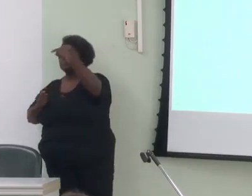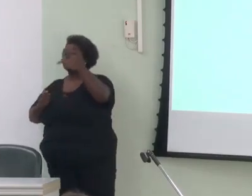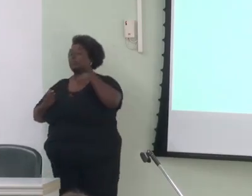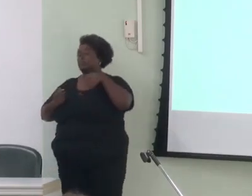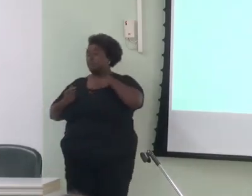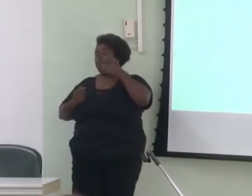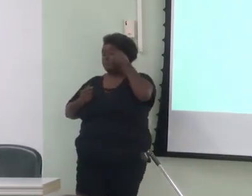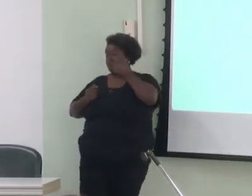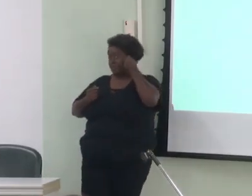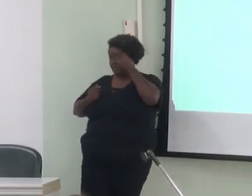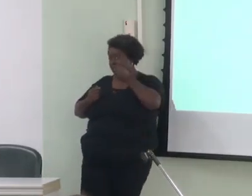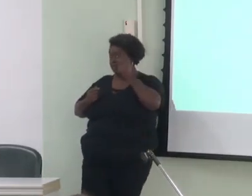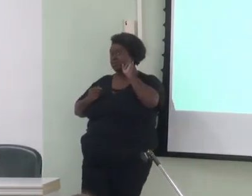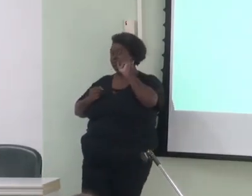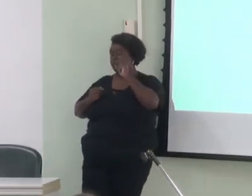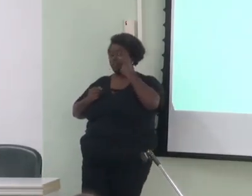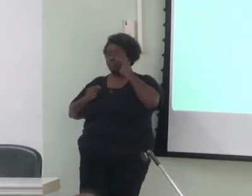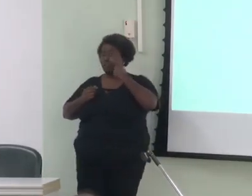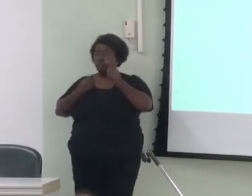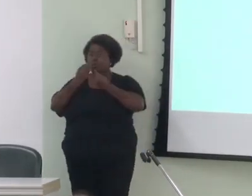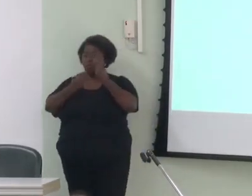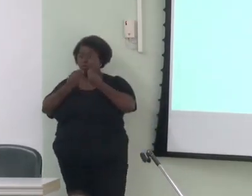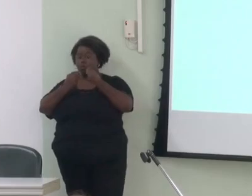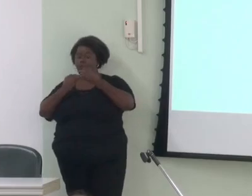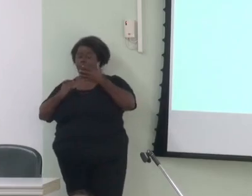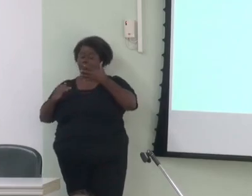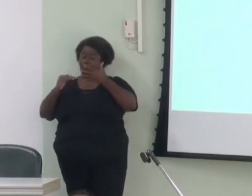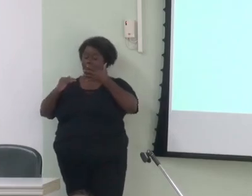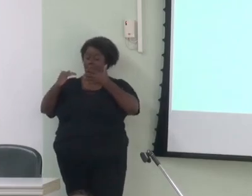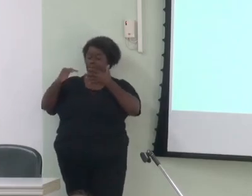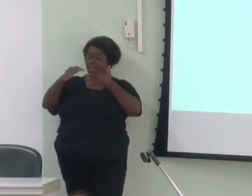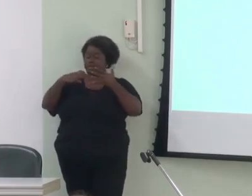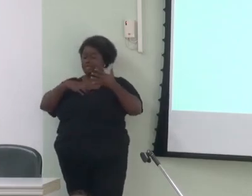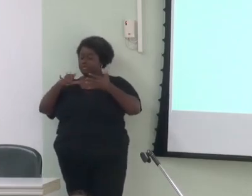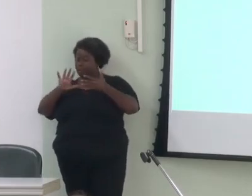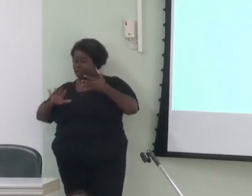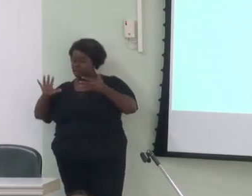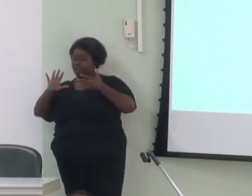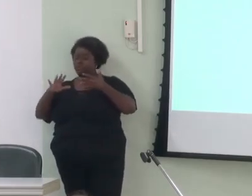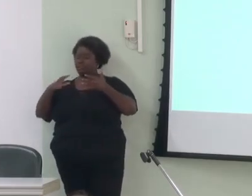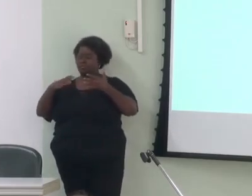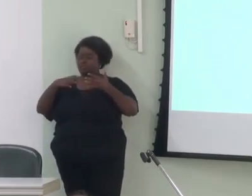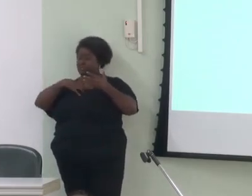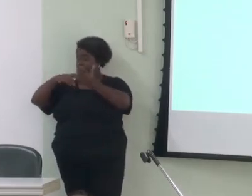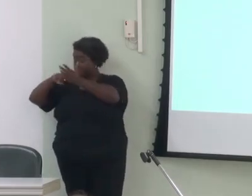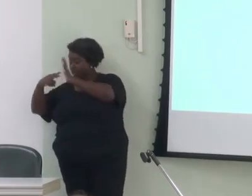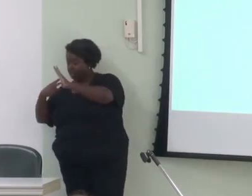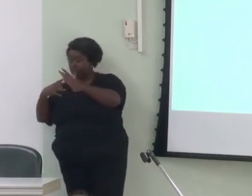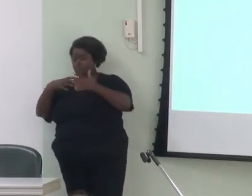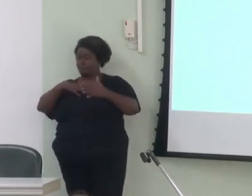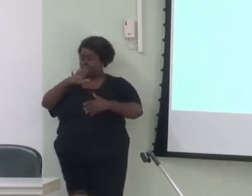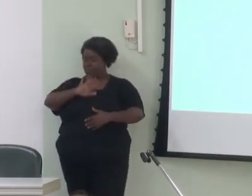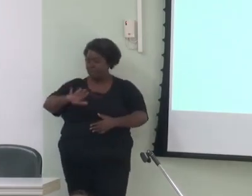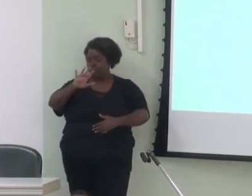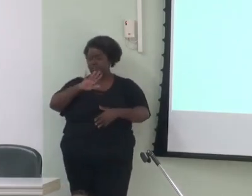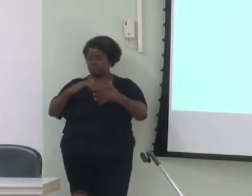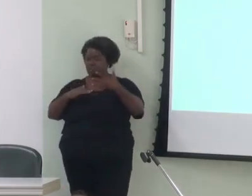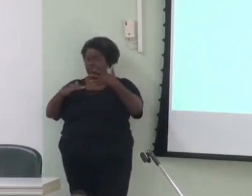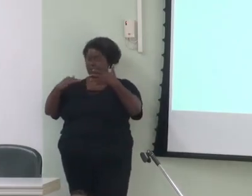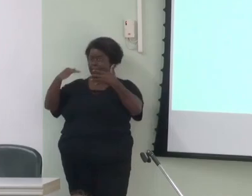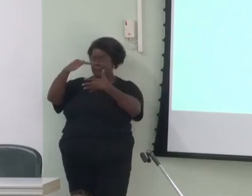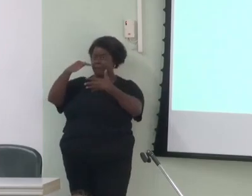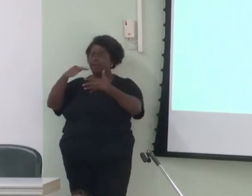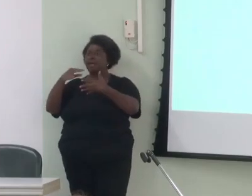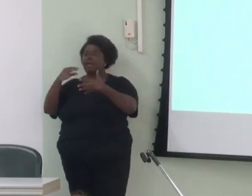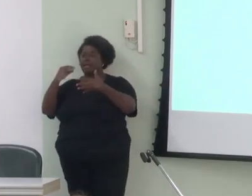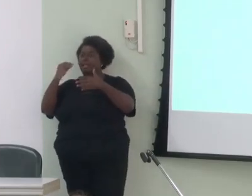foi que, conforme foi se subindo para o semântico, pragmático, para o contextual, a comunidade tende a se desintegrar. Eu acho que é um